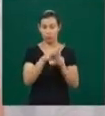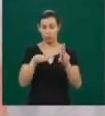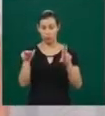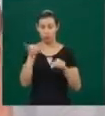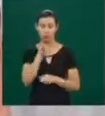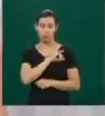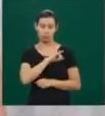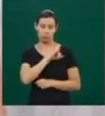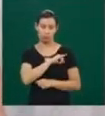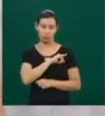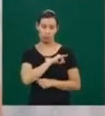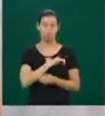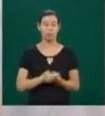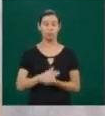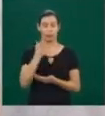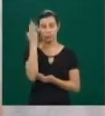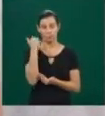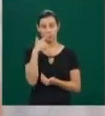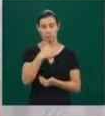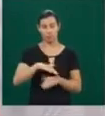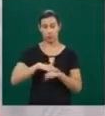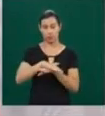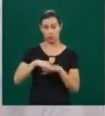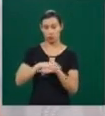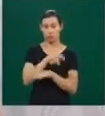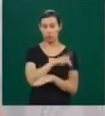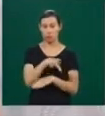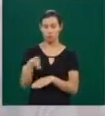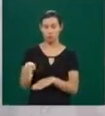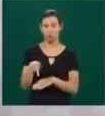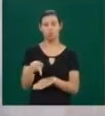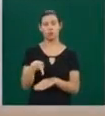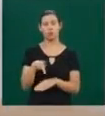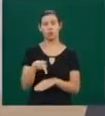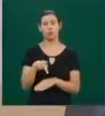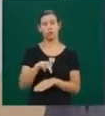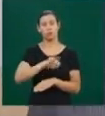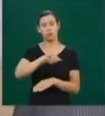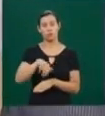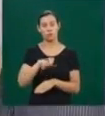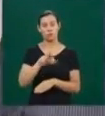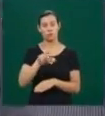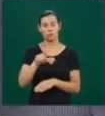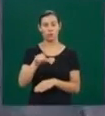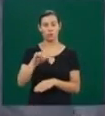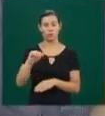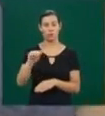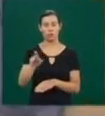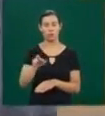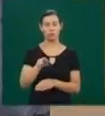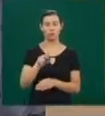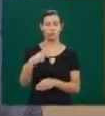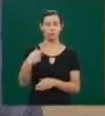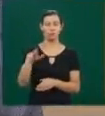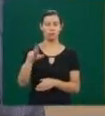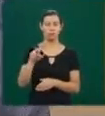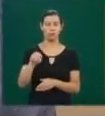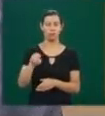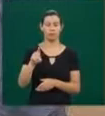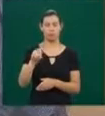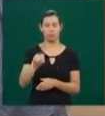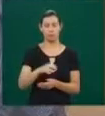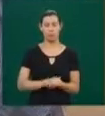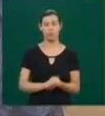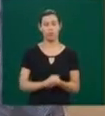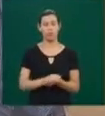Pontal. Para ter mais informações, eu converso com o professor doutor Juliar Prado. Ele é professor do curso de História da Faculdade de